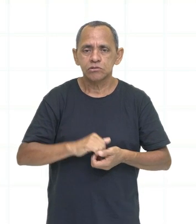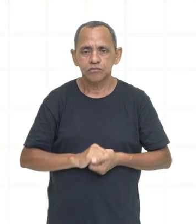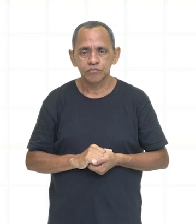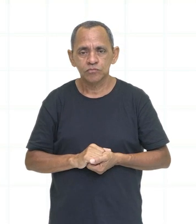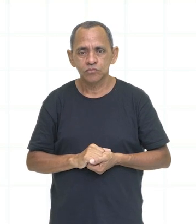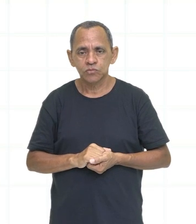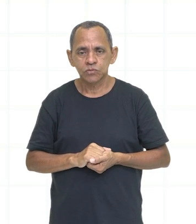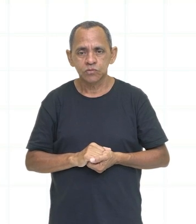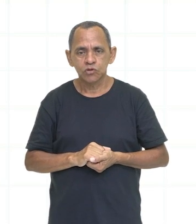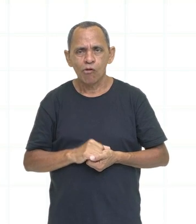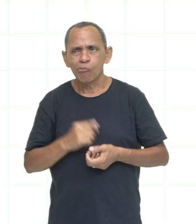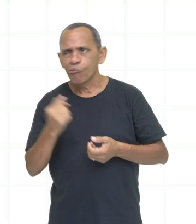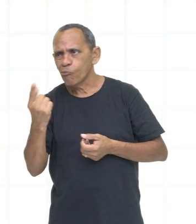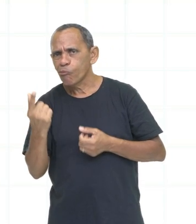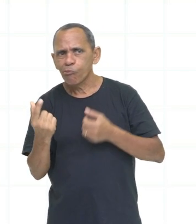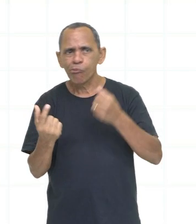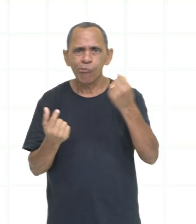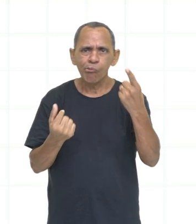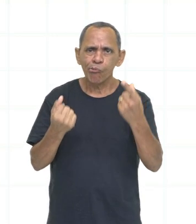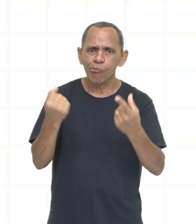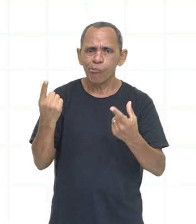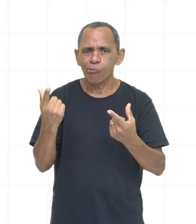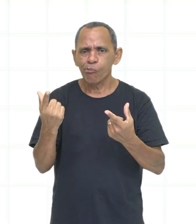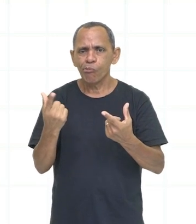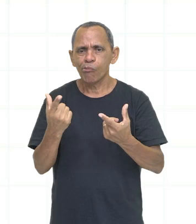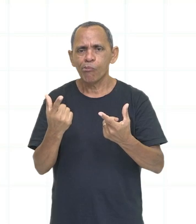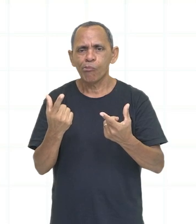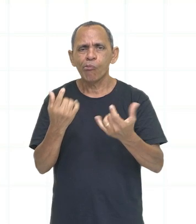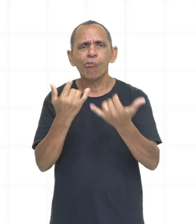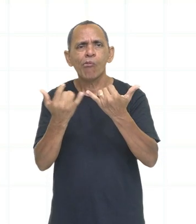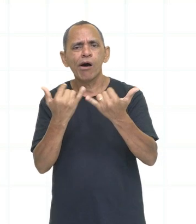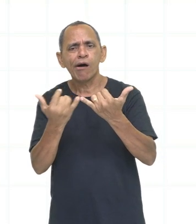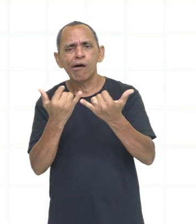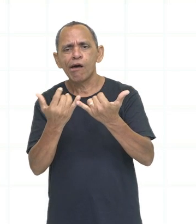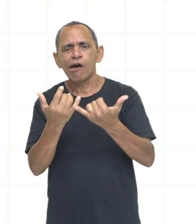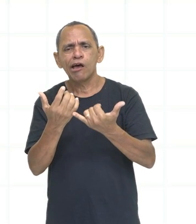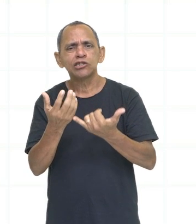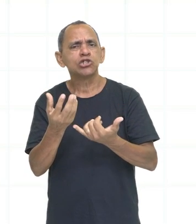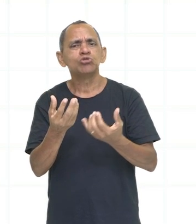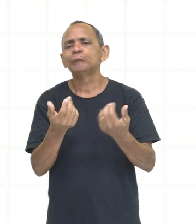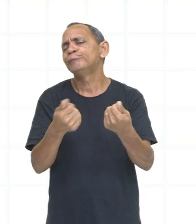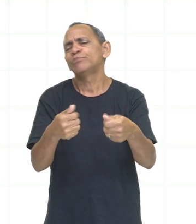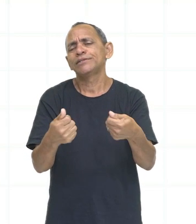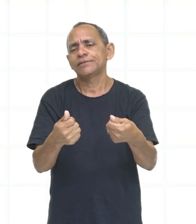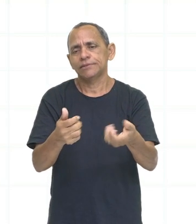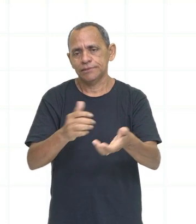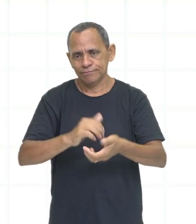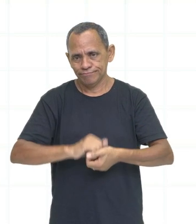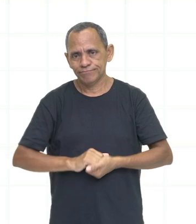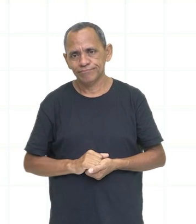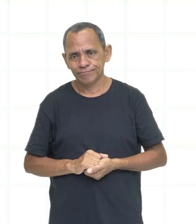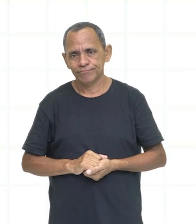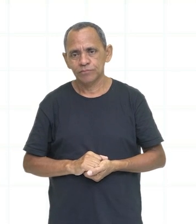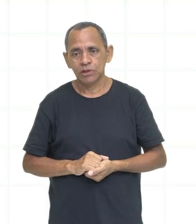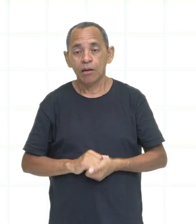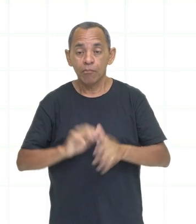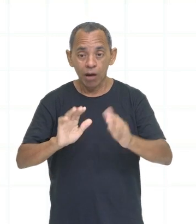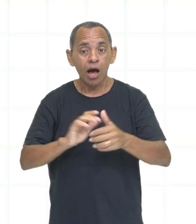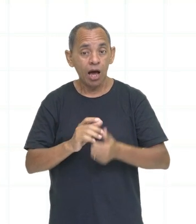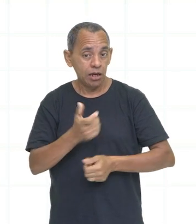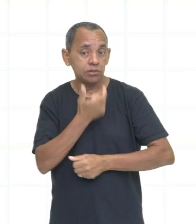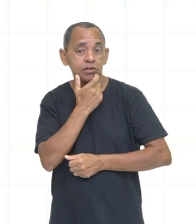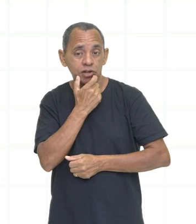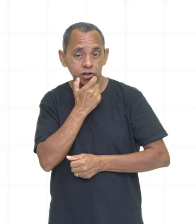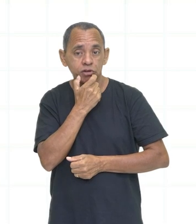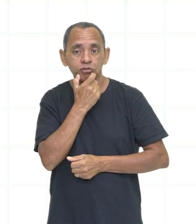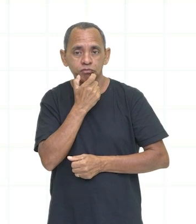raramente utiliza e até parece, na língua portuguesa, é desnecessário, né? Mas na língua inglesa faz sentido, tá?